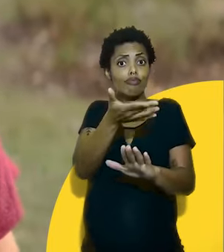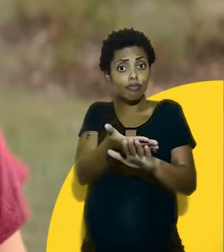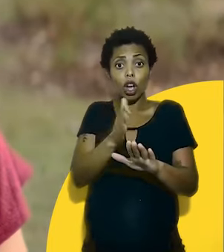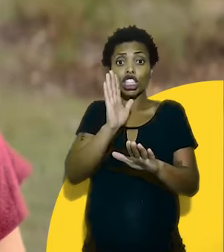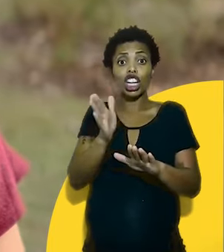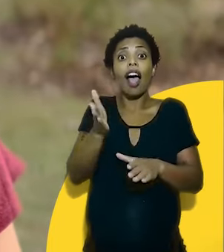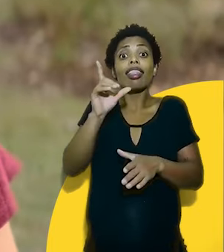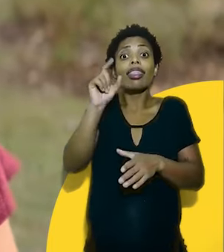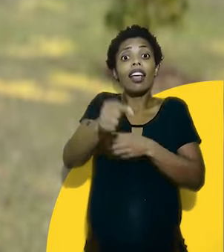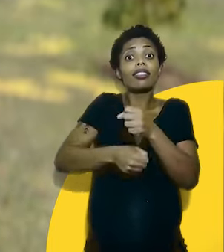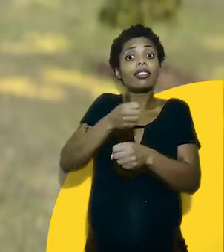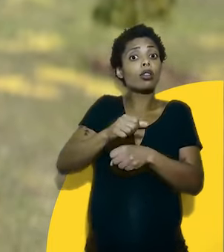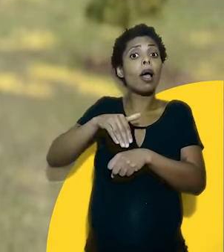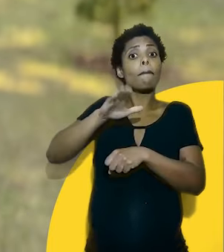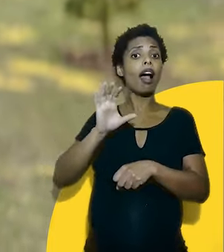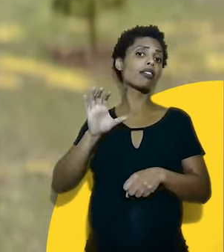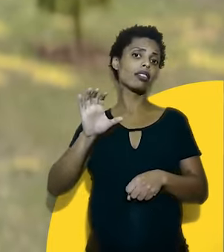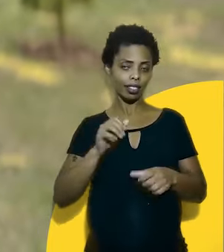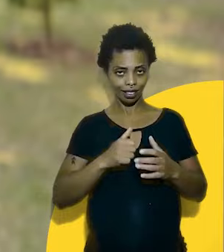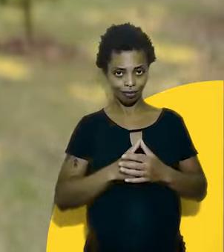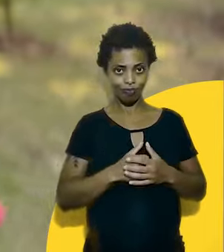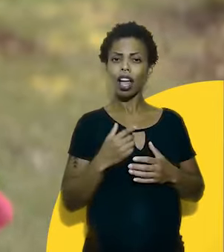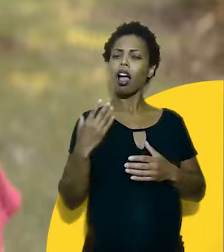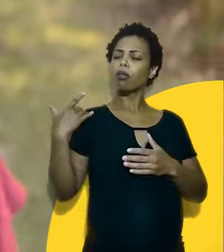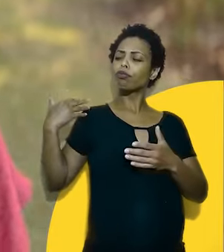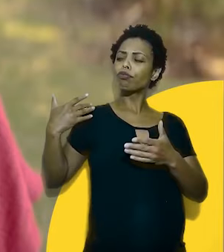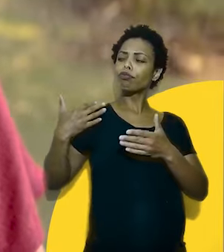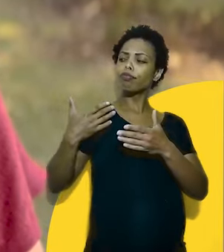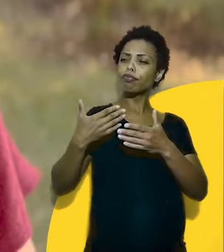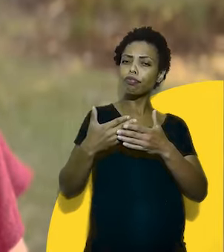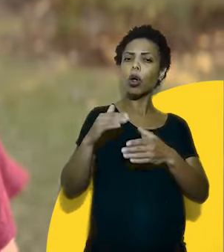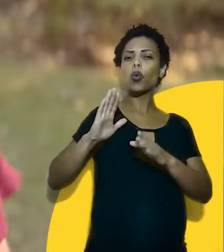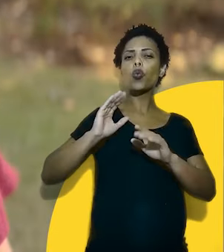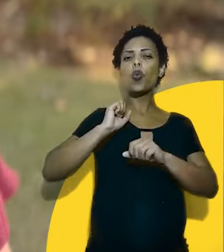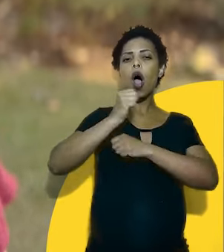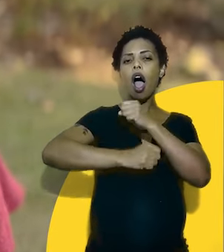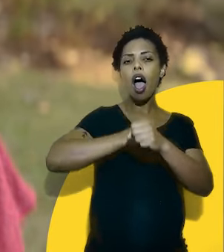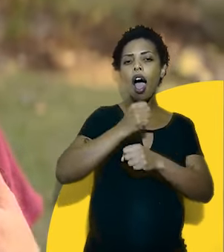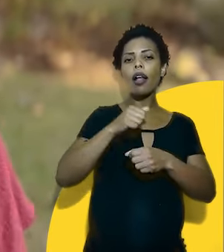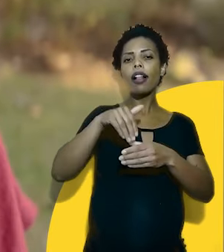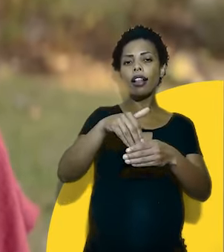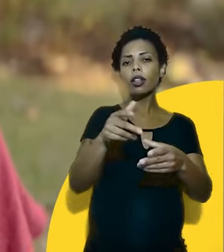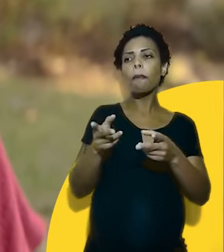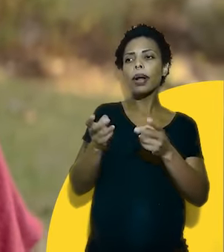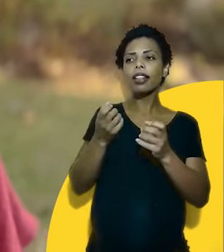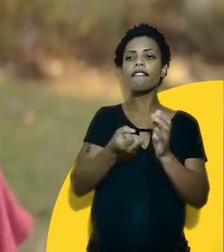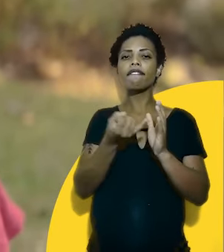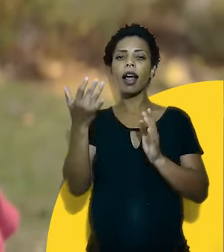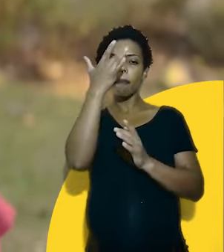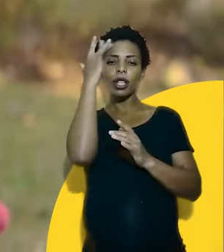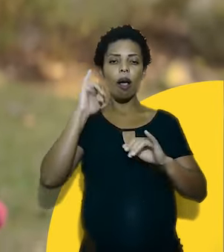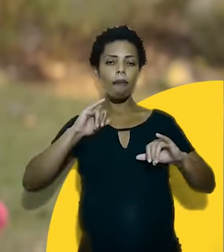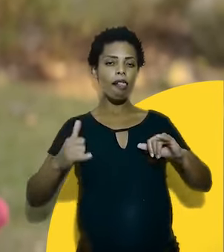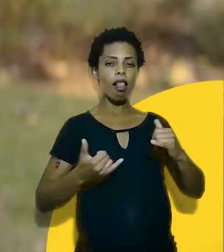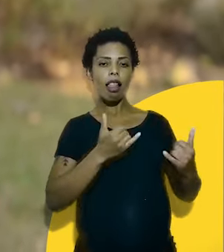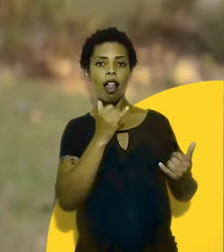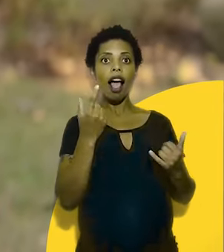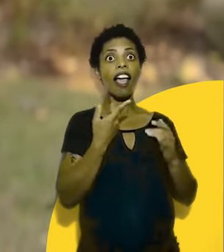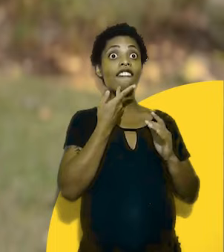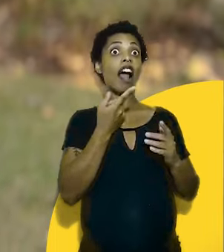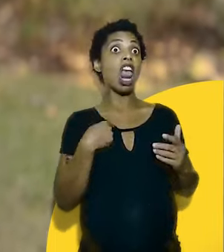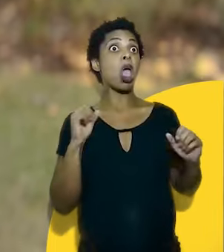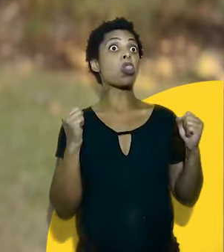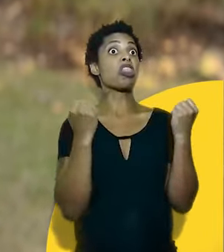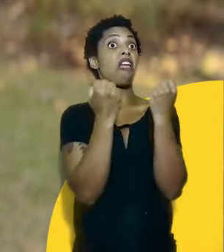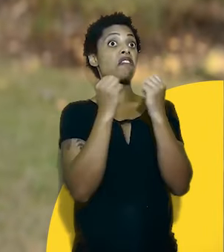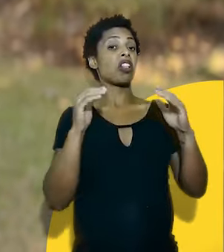isso que eu faço há mais de 10 anos. De uns tempos para cá, em ano de eleição, vemos um bando de oportunistas que aparecem dizendo ser os defensores da